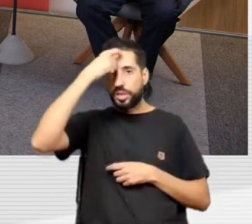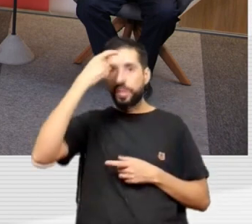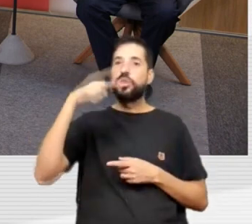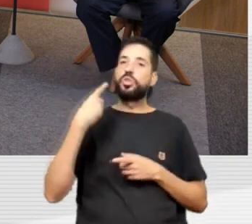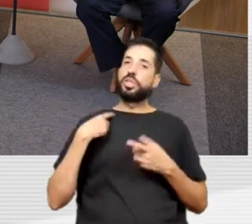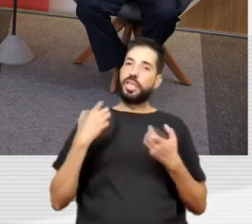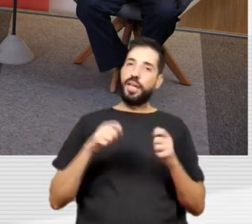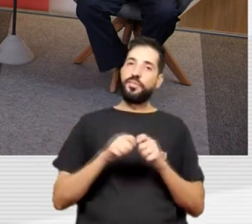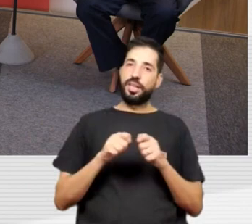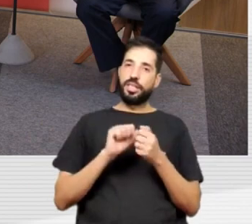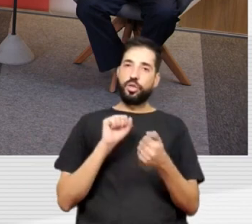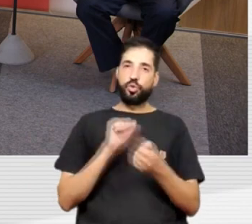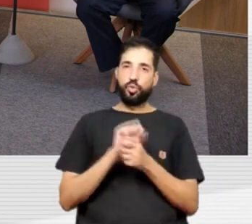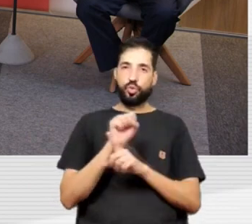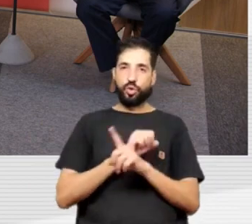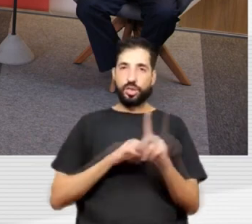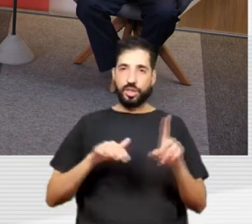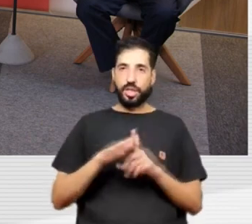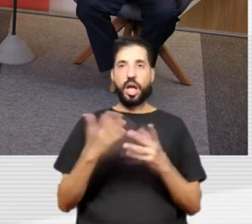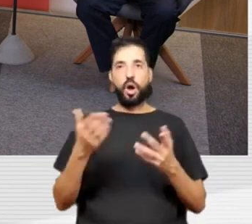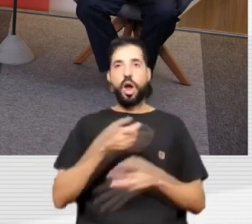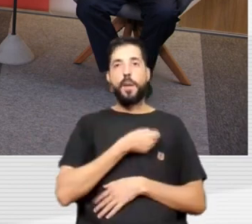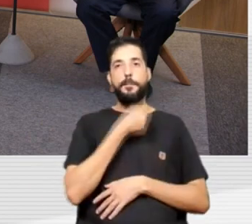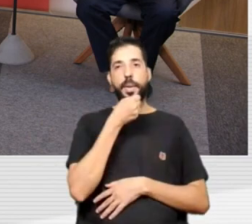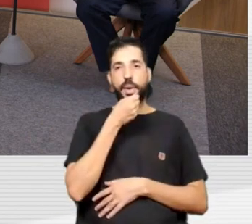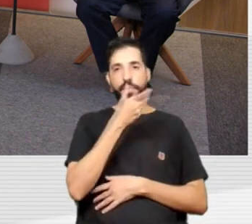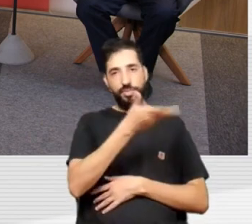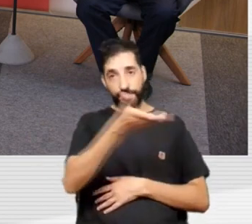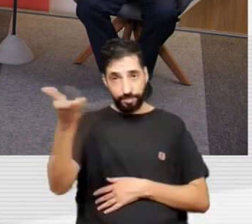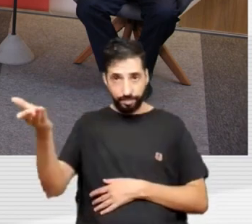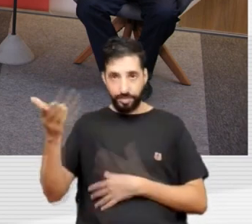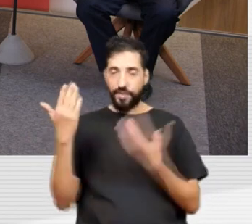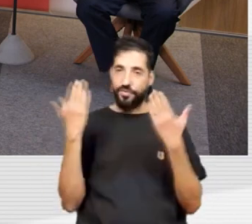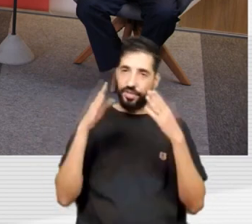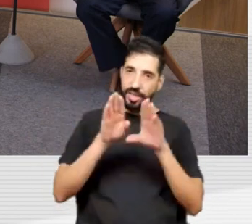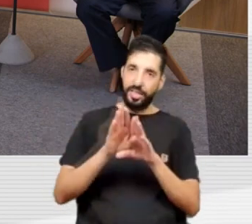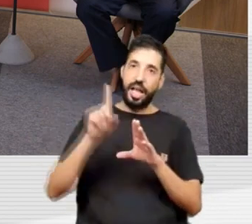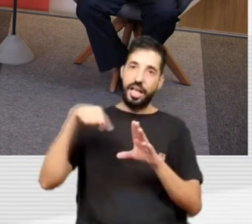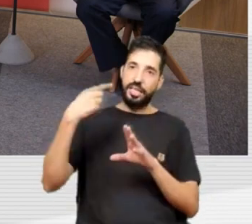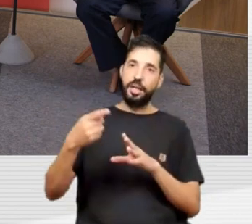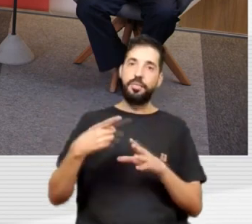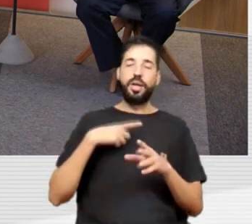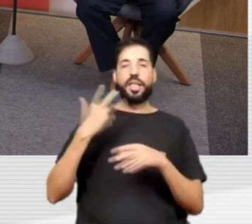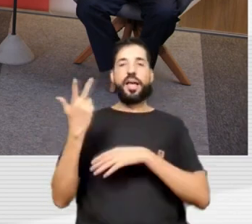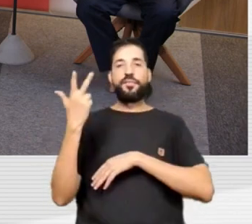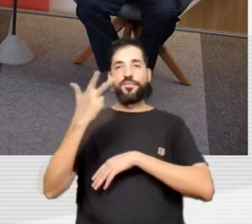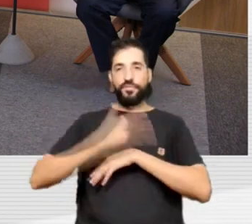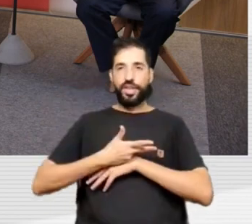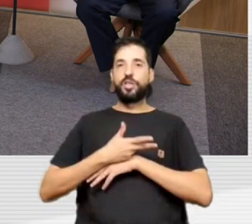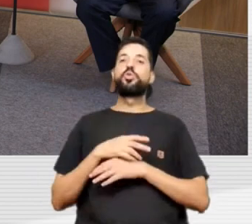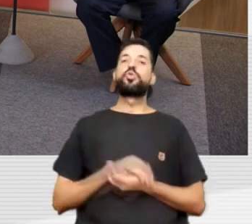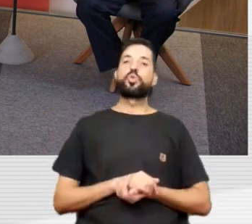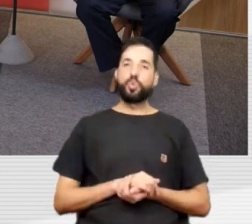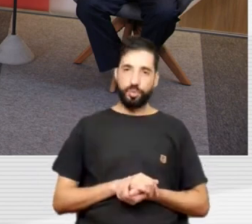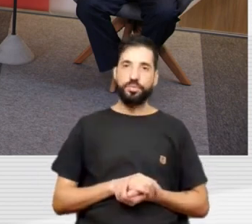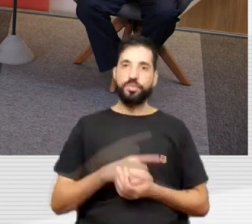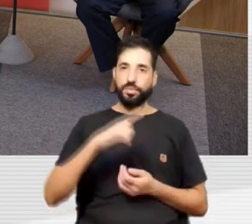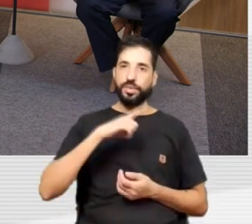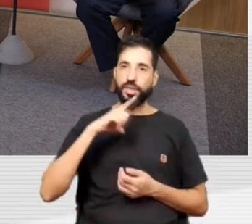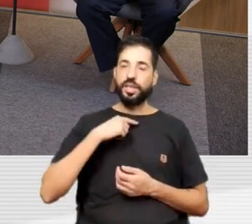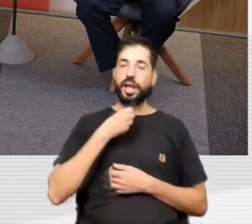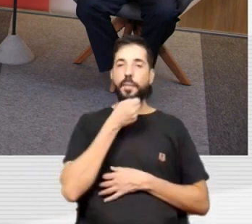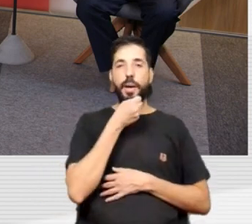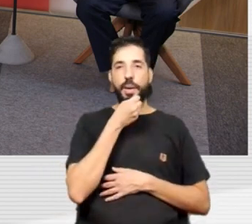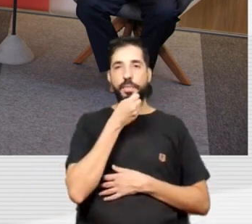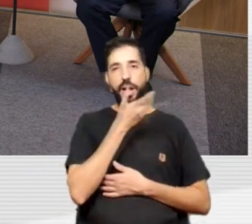sociedade. Então, passo a palavra para vocês, palavras de encerramento e na sequência, Jorge, a gente coloca o vídeo que tem aí os depoimentos dos nossos